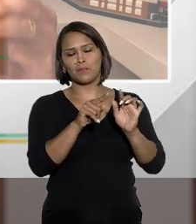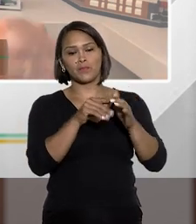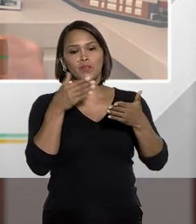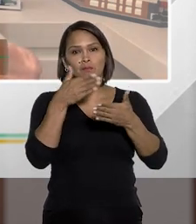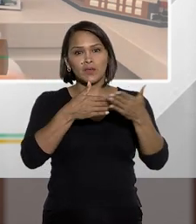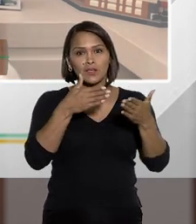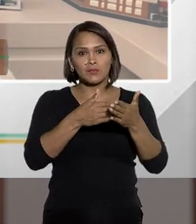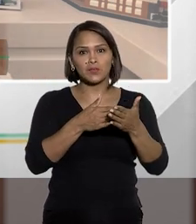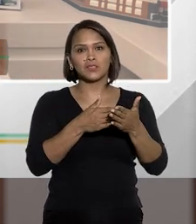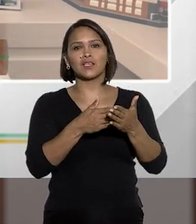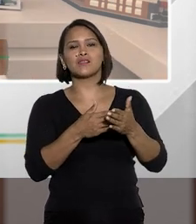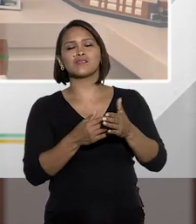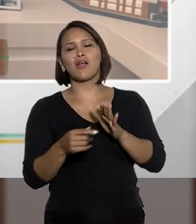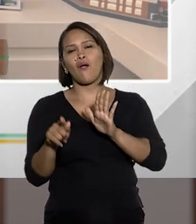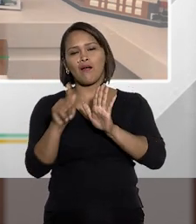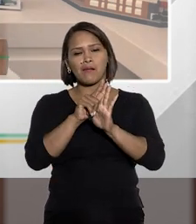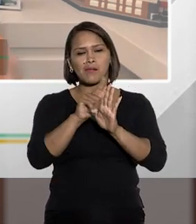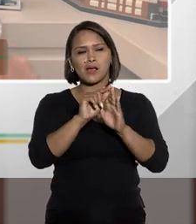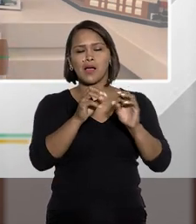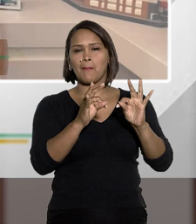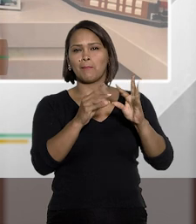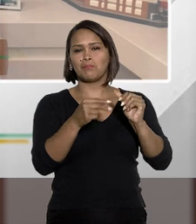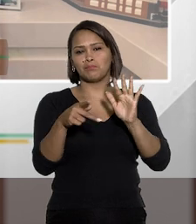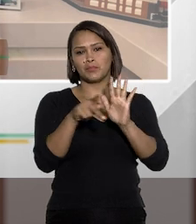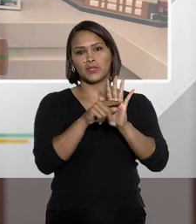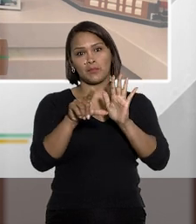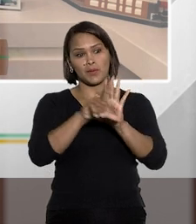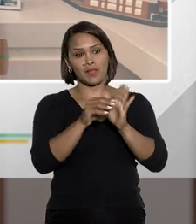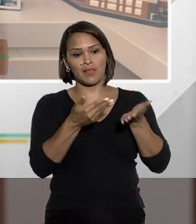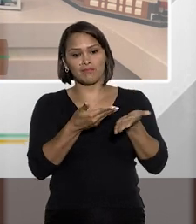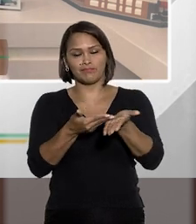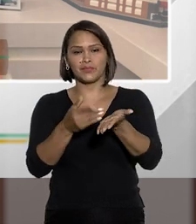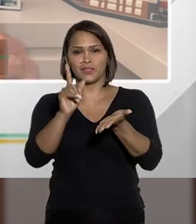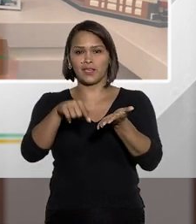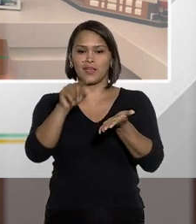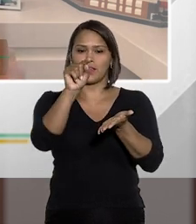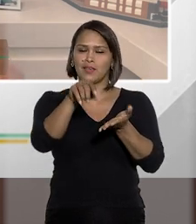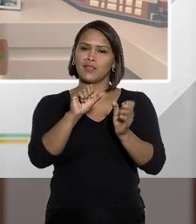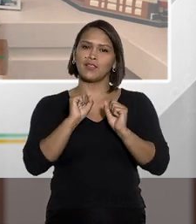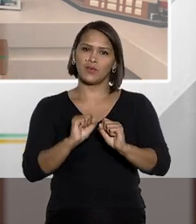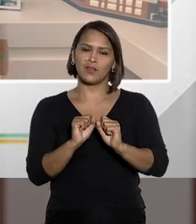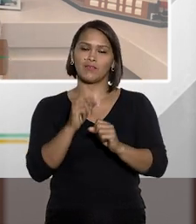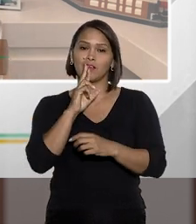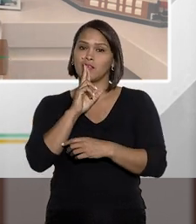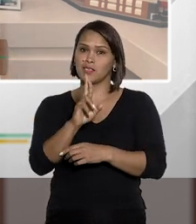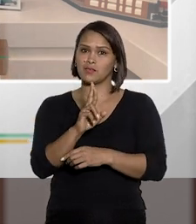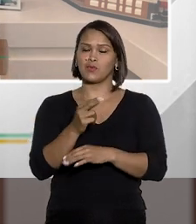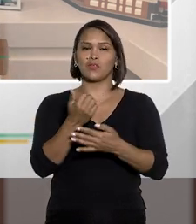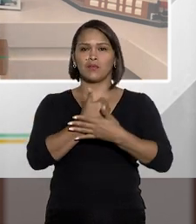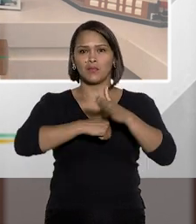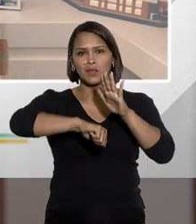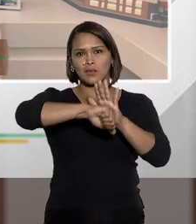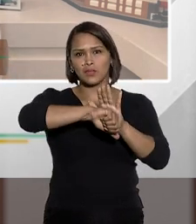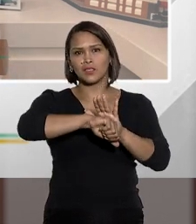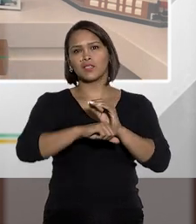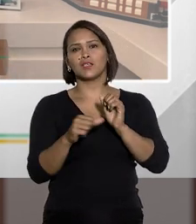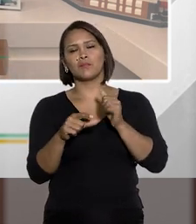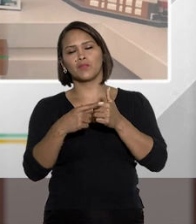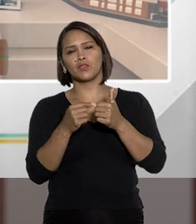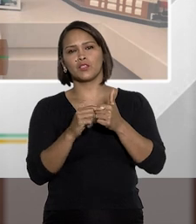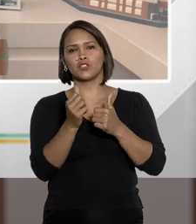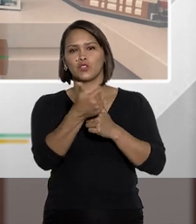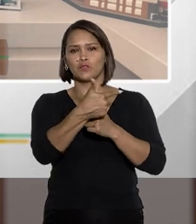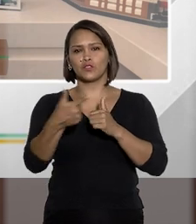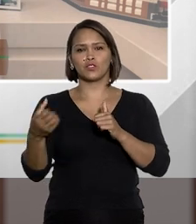Seria uma limitação gramatical que a própria lei nos oferece. Então, nesse caso, ele vai responder pelo crime do